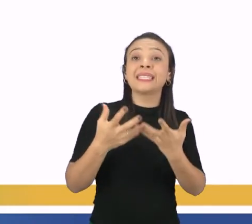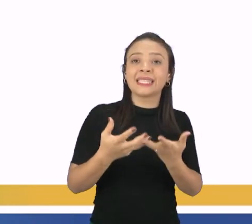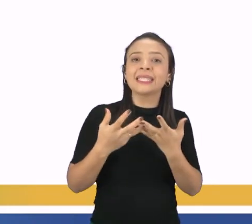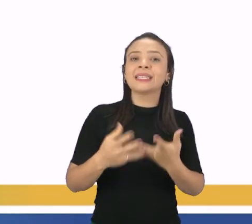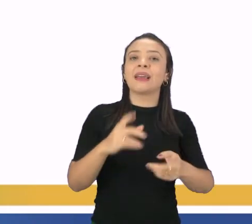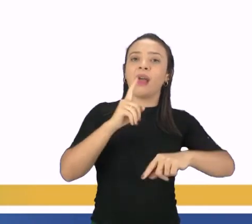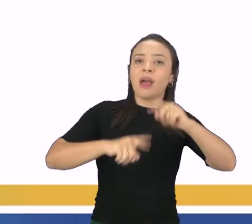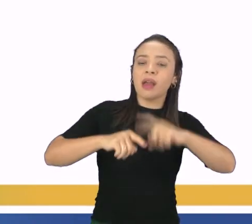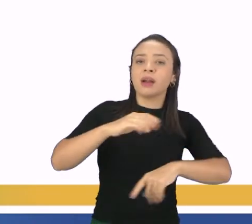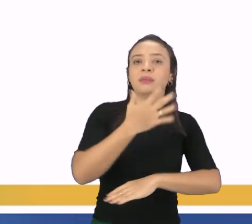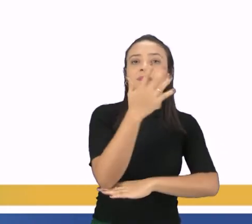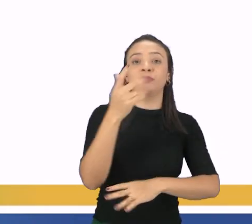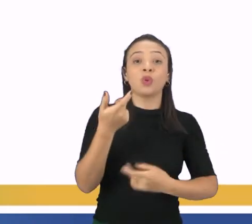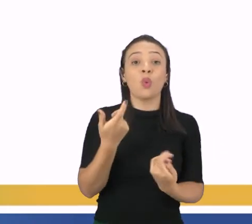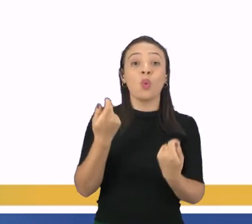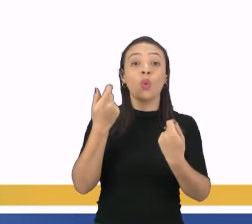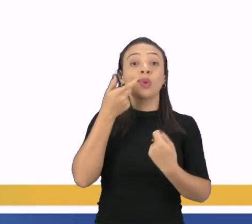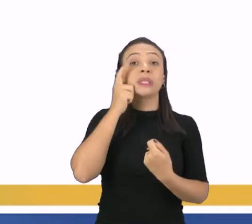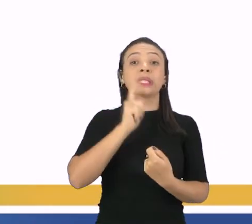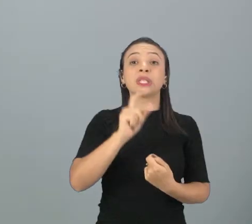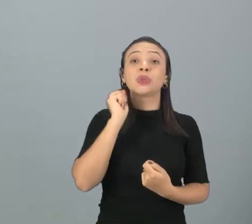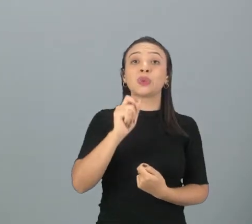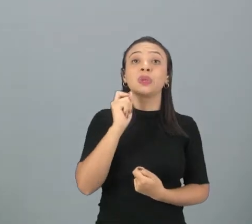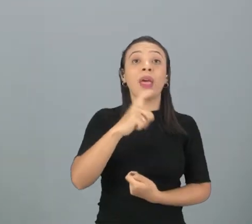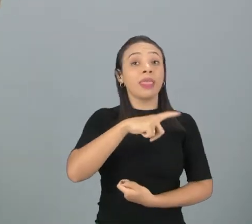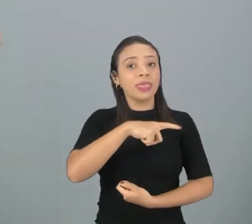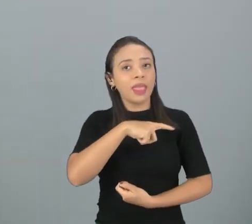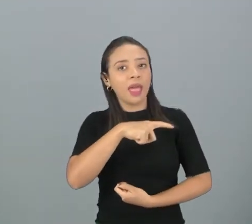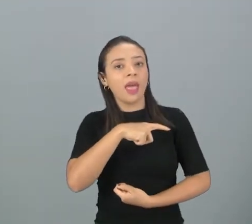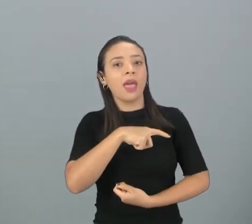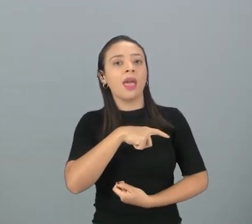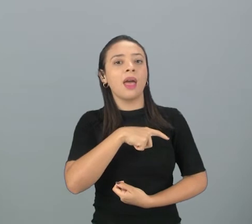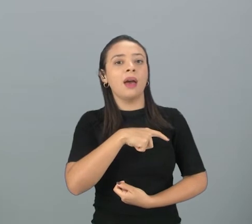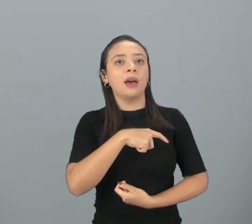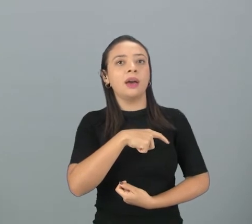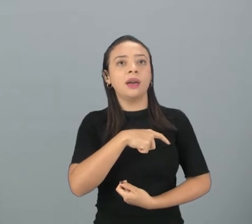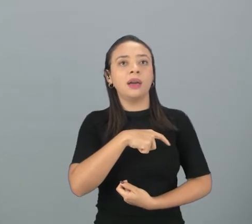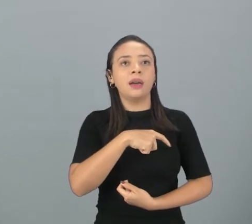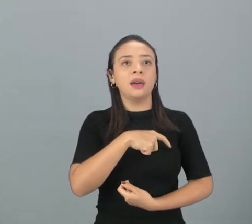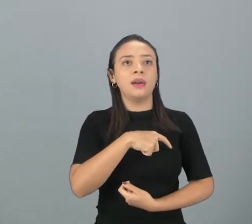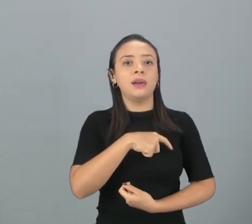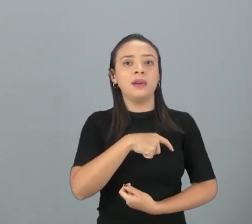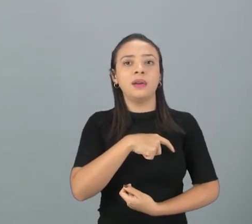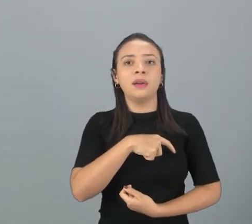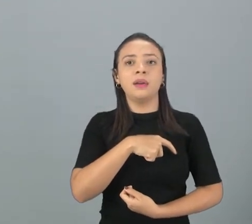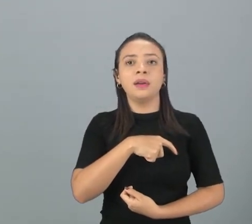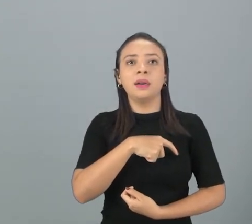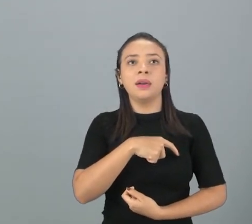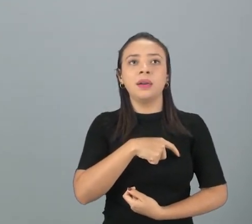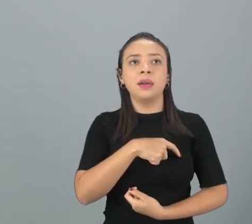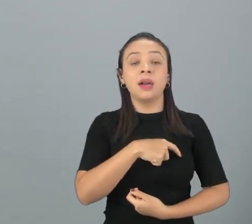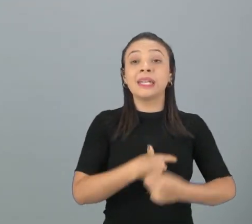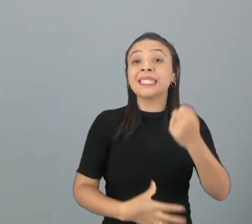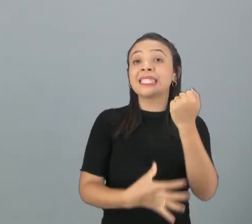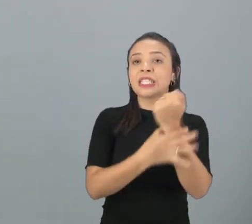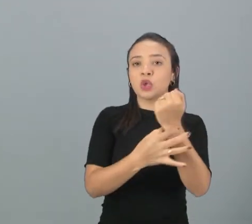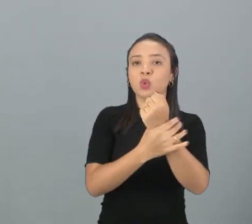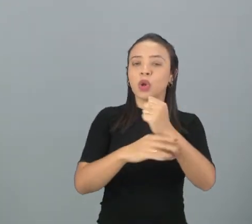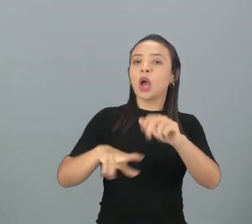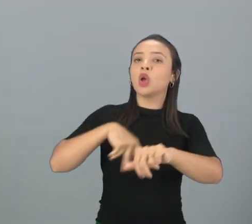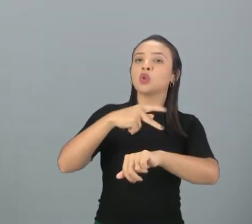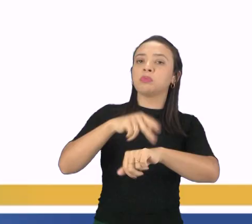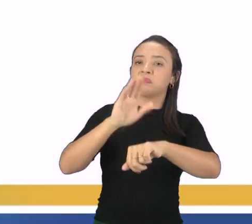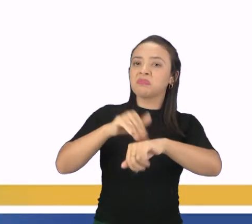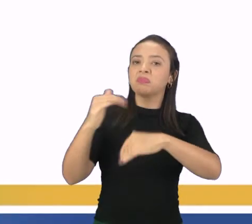poder garantir as reservas e o consumo dos países mais desenvolvidos. Então, a